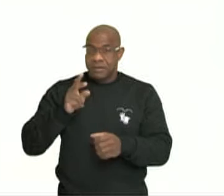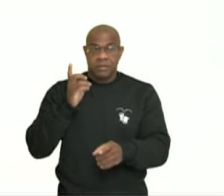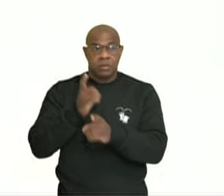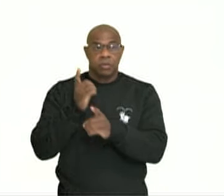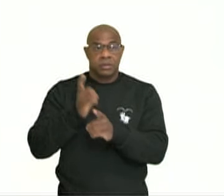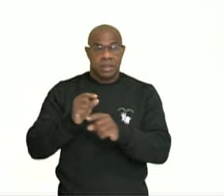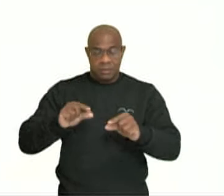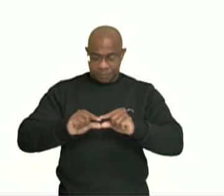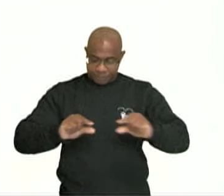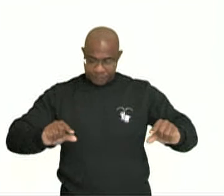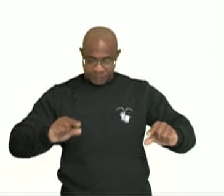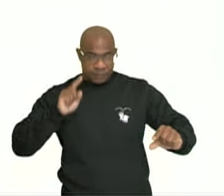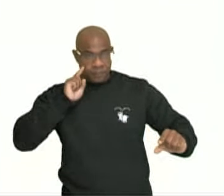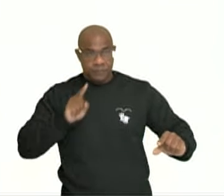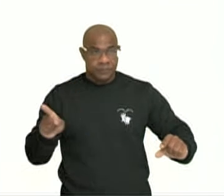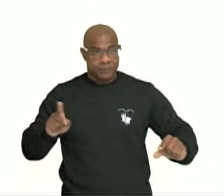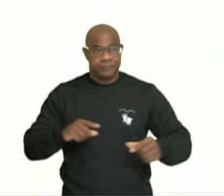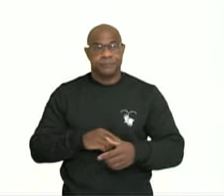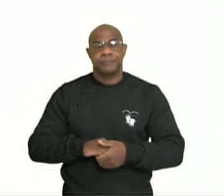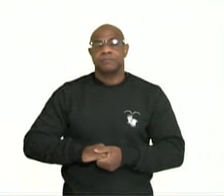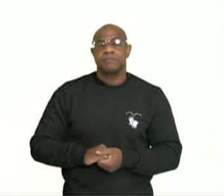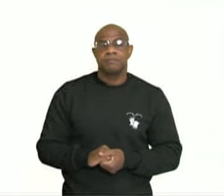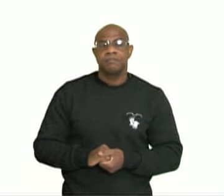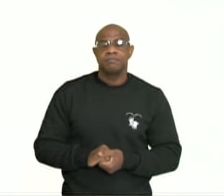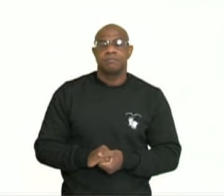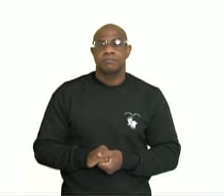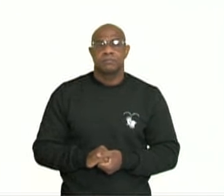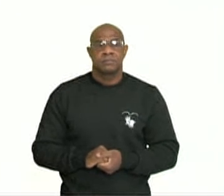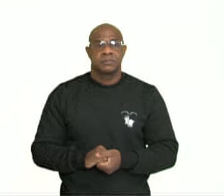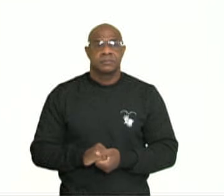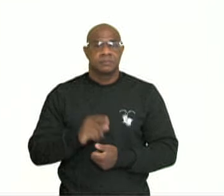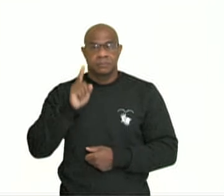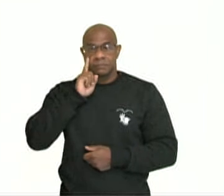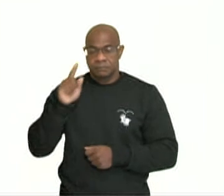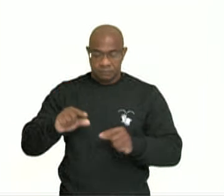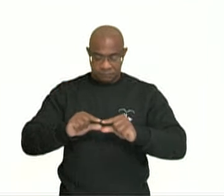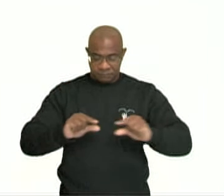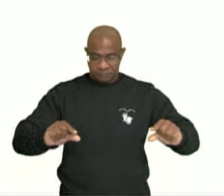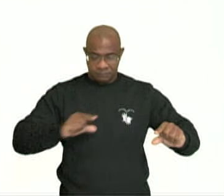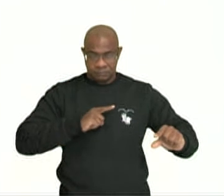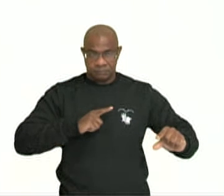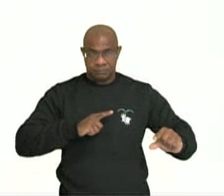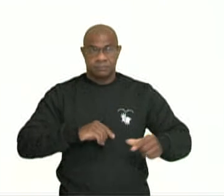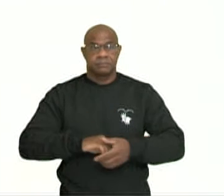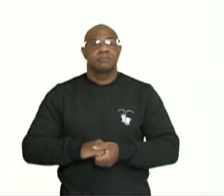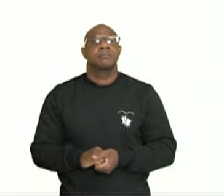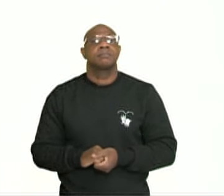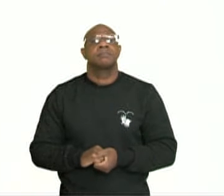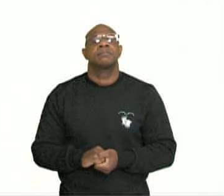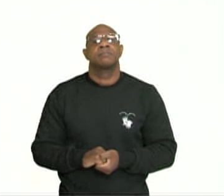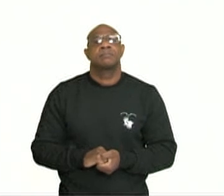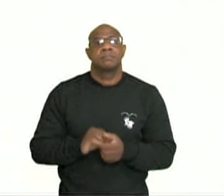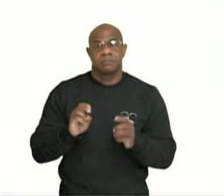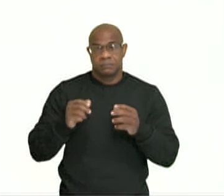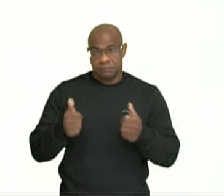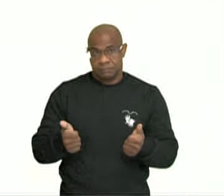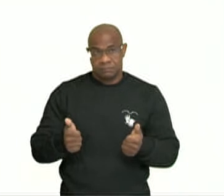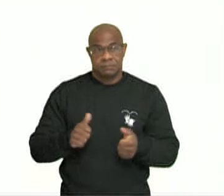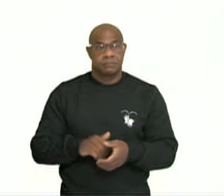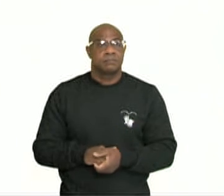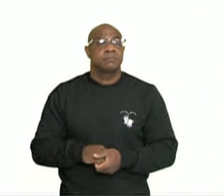procurar? Ela está disponível em contos raros e inéditos em livros de Machado de Assis. Está ok?